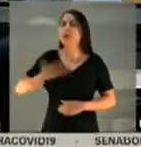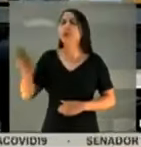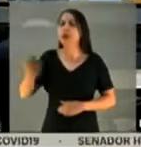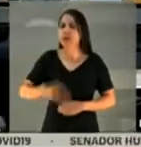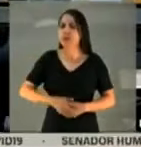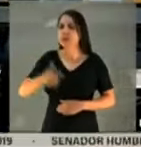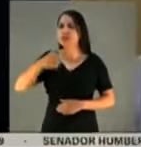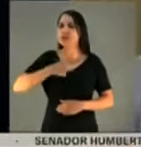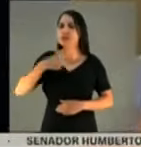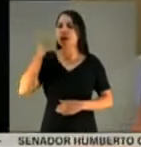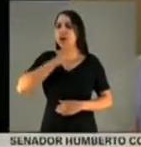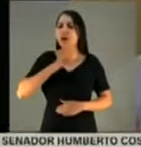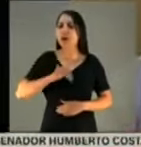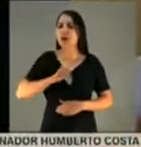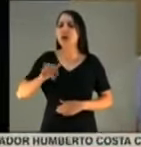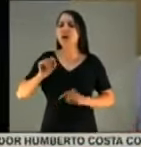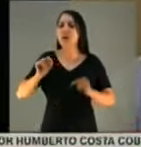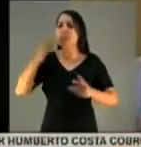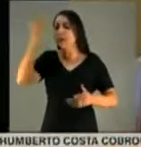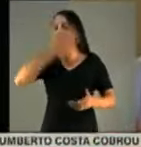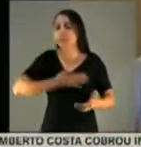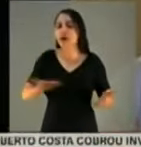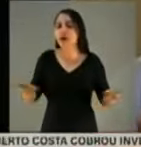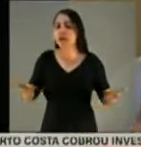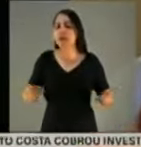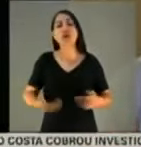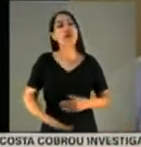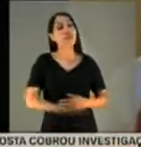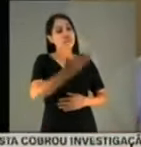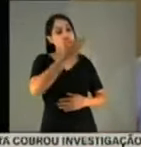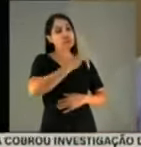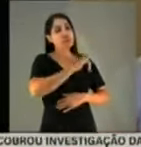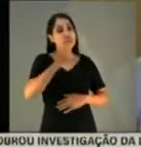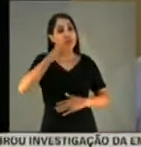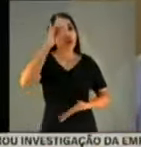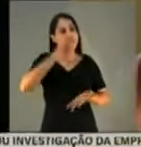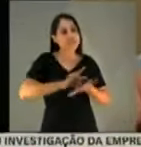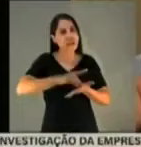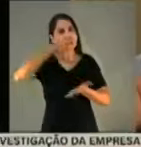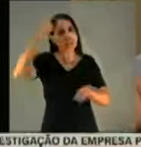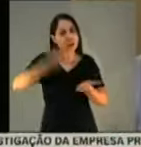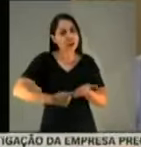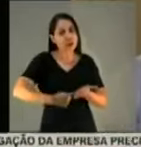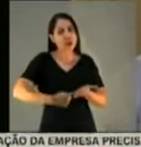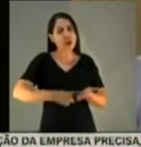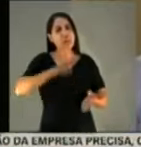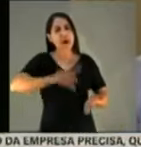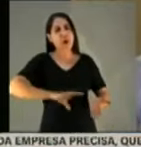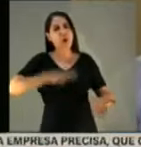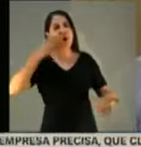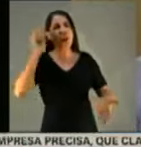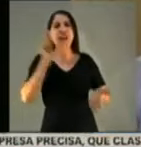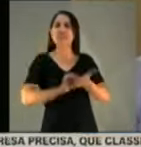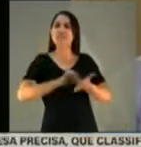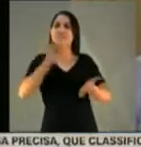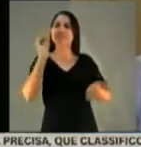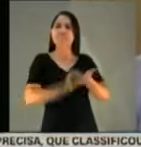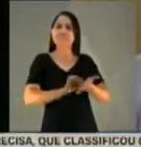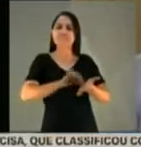se o presidente disser que eu mentindo? O senhor voluntariamente assumiu o compromisso de dizer a verdade. Mas lhe falta coragem para dizer.